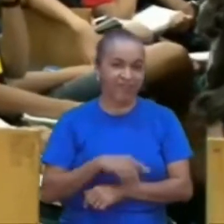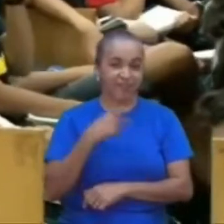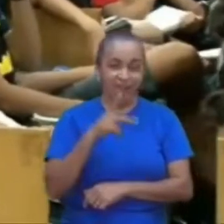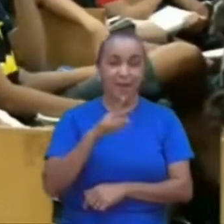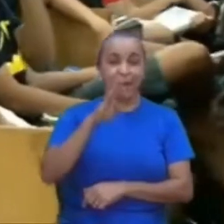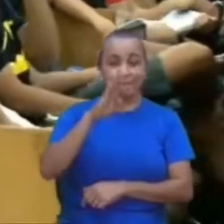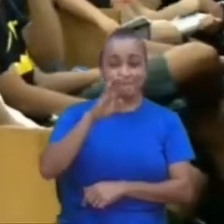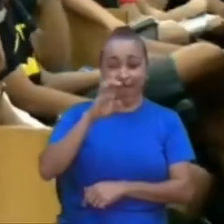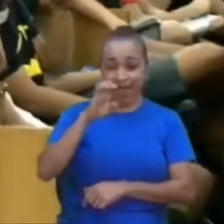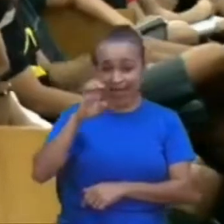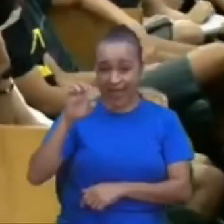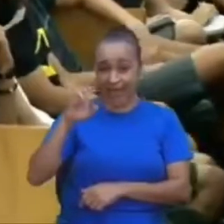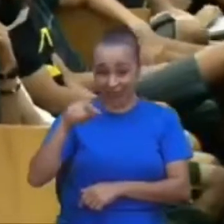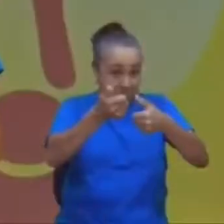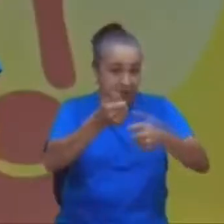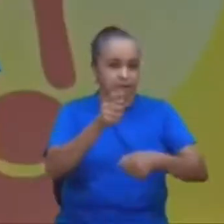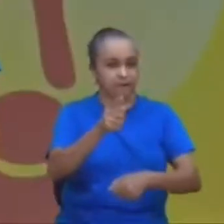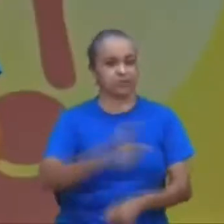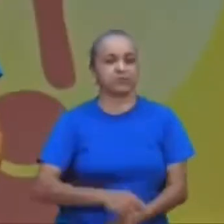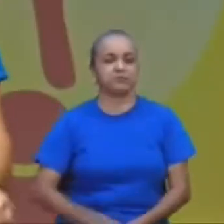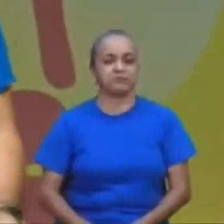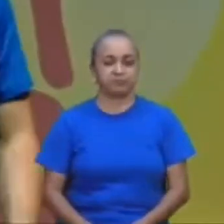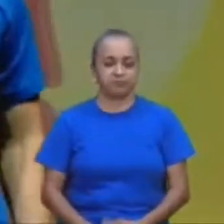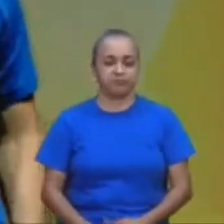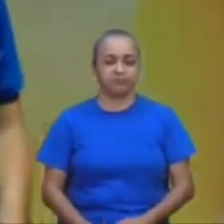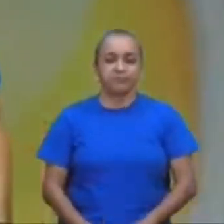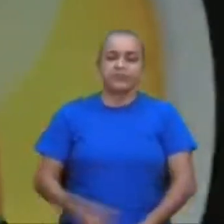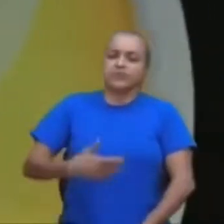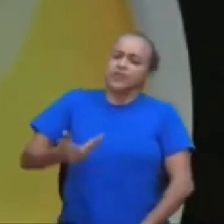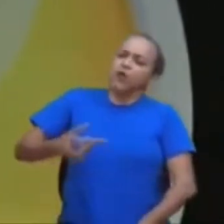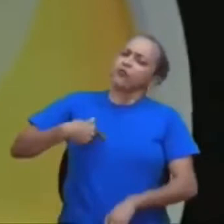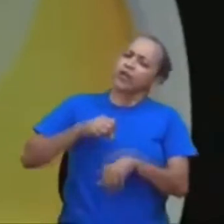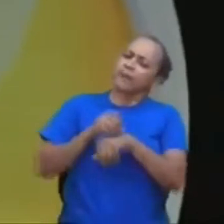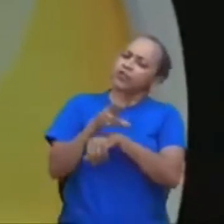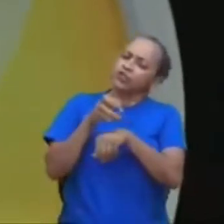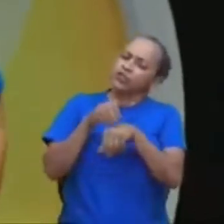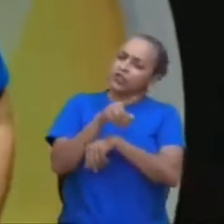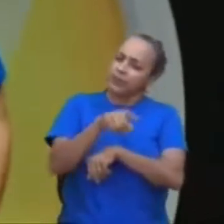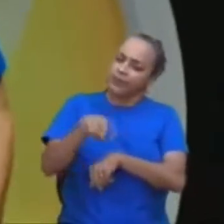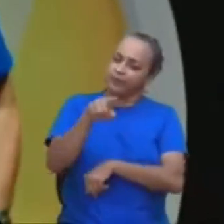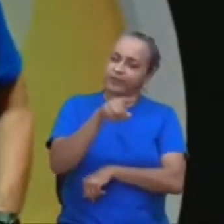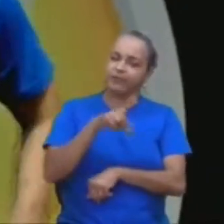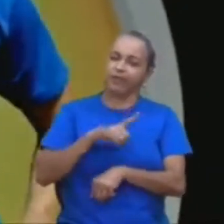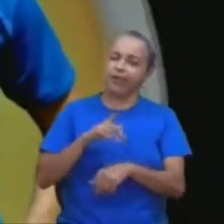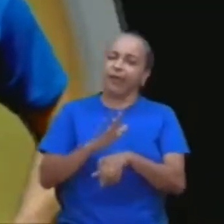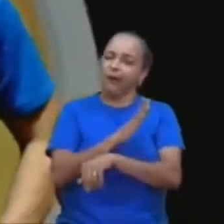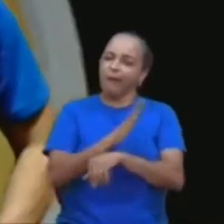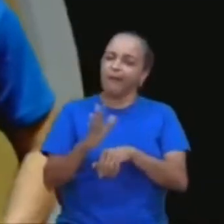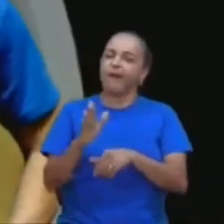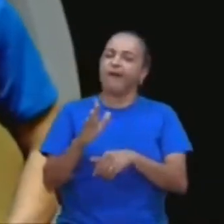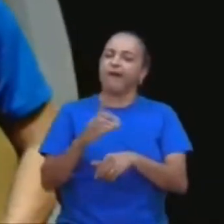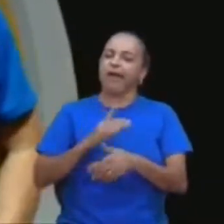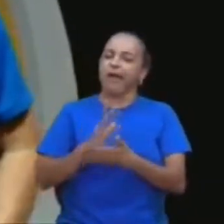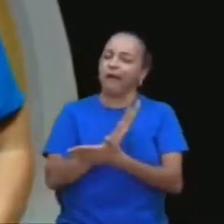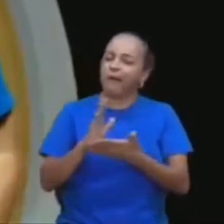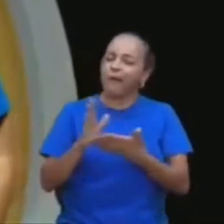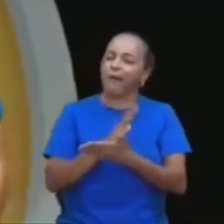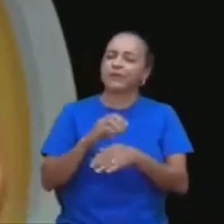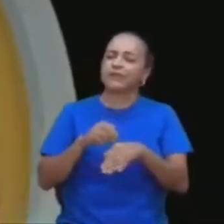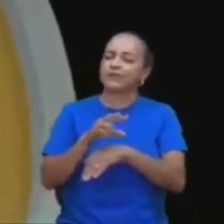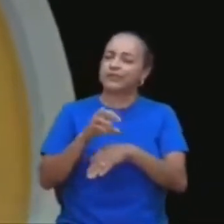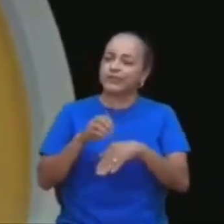olha que lindo, então, deixa eu dar algumas dicas práticas, você, alguns insights, que deu e me deu, assim, não tem uma lista,